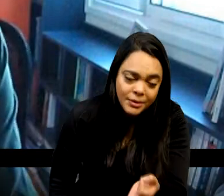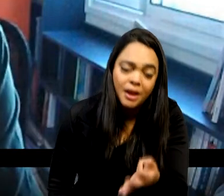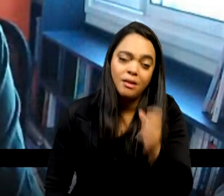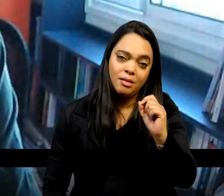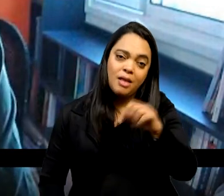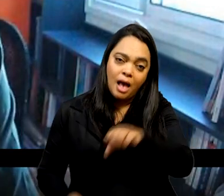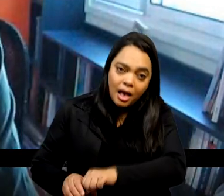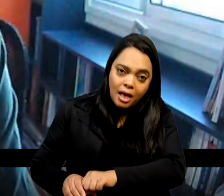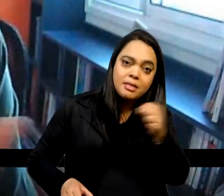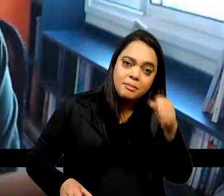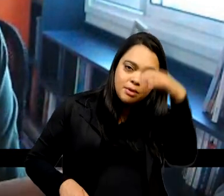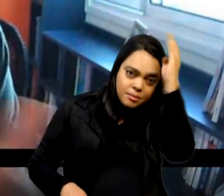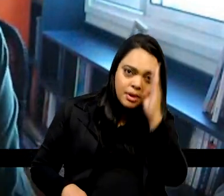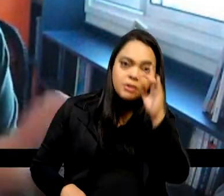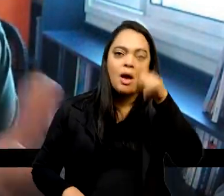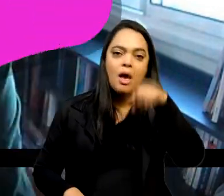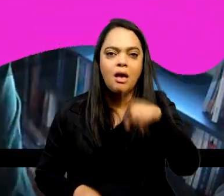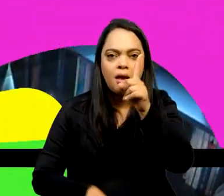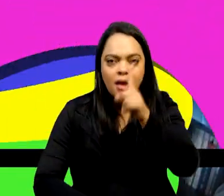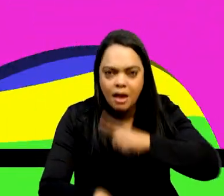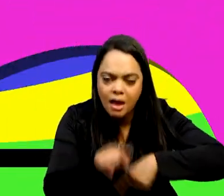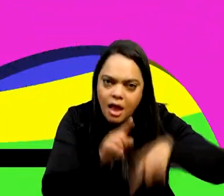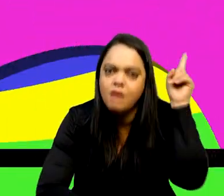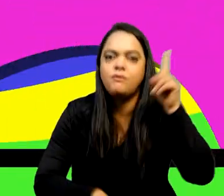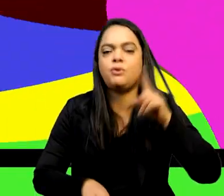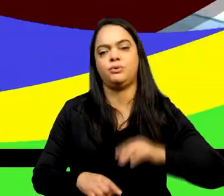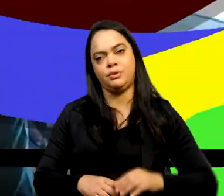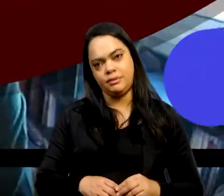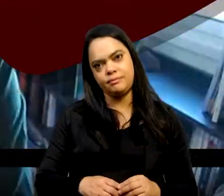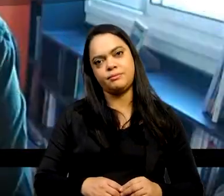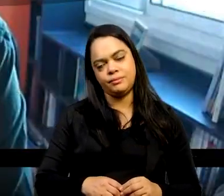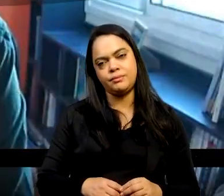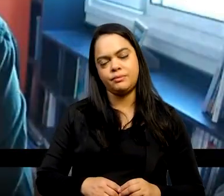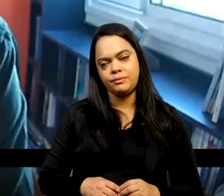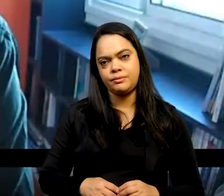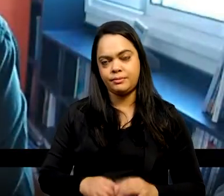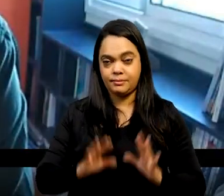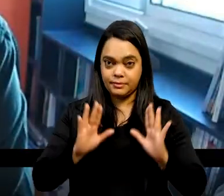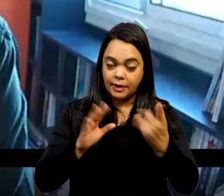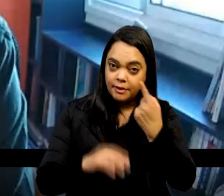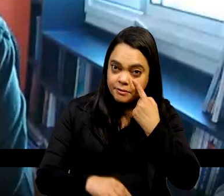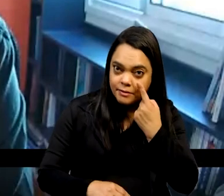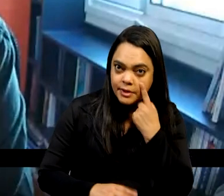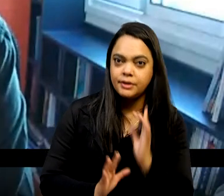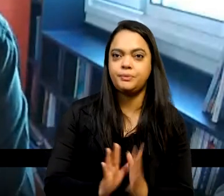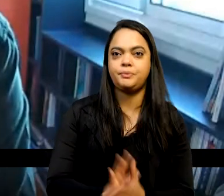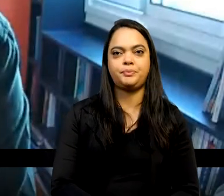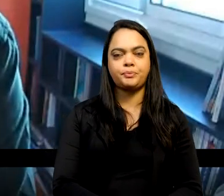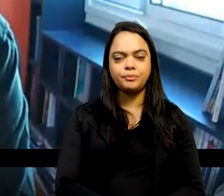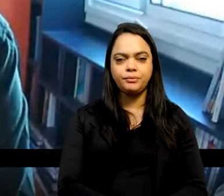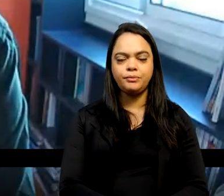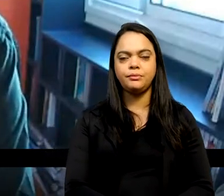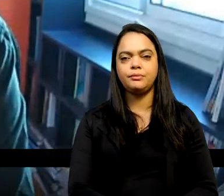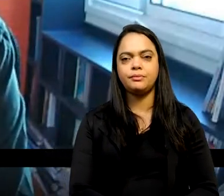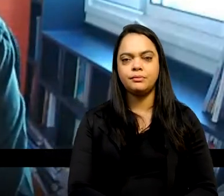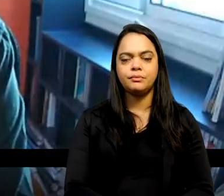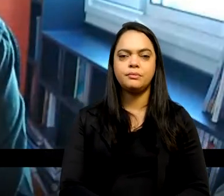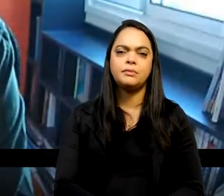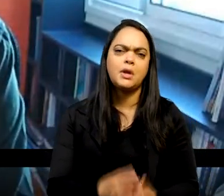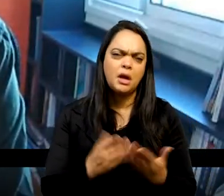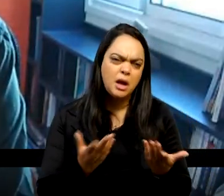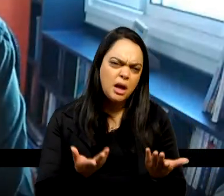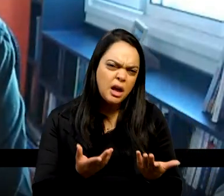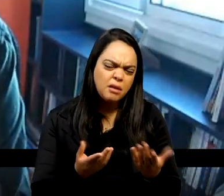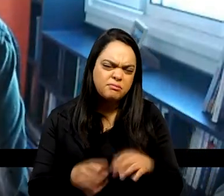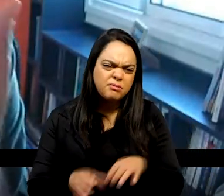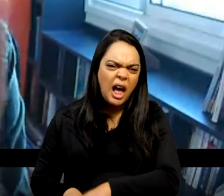revolucionário. Foi conservador? Sem dúvida. Vejam só, a independência do Brasil foi conservadora?